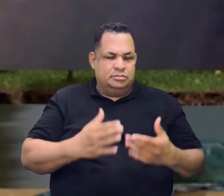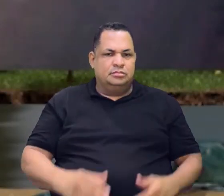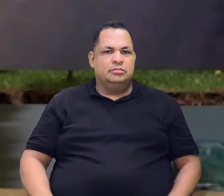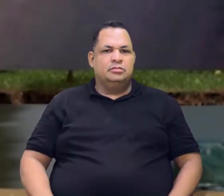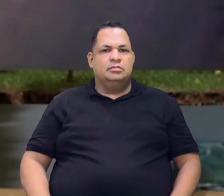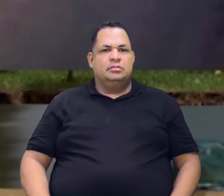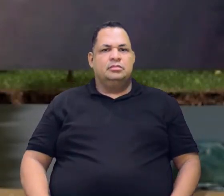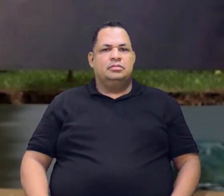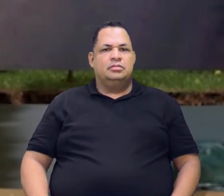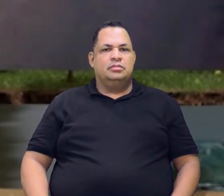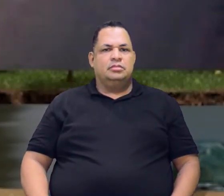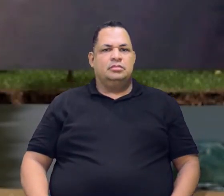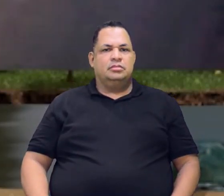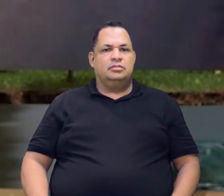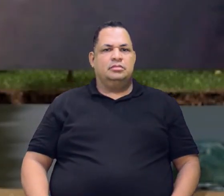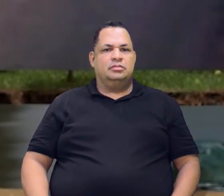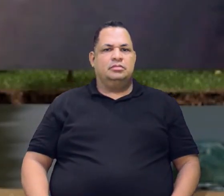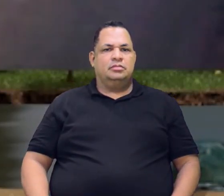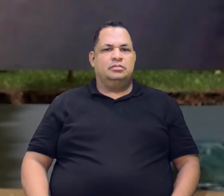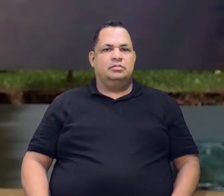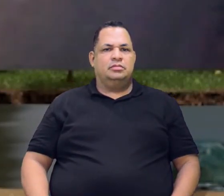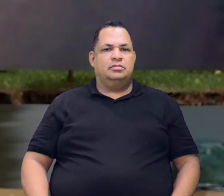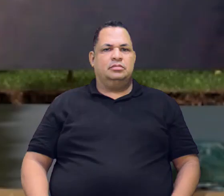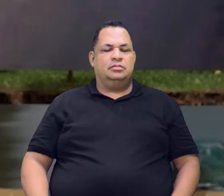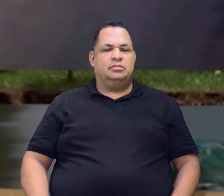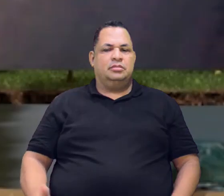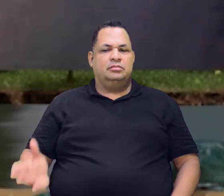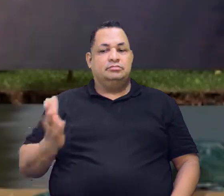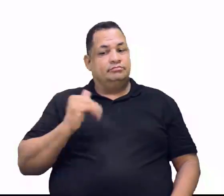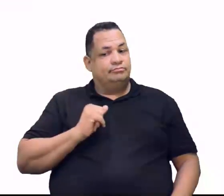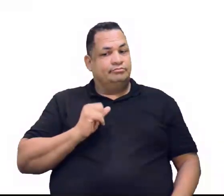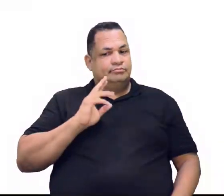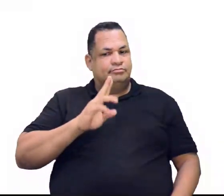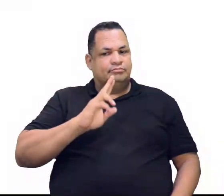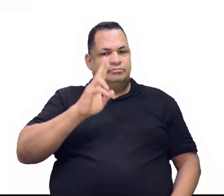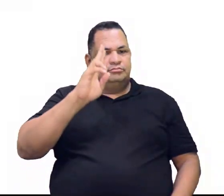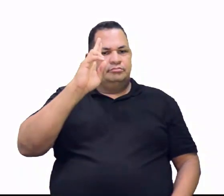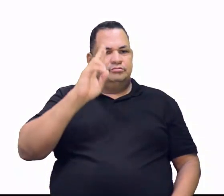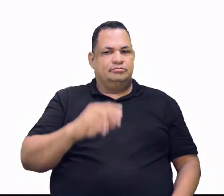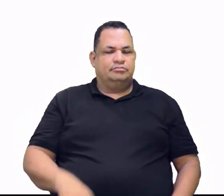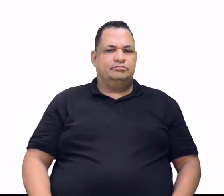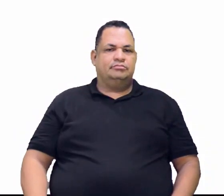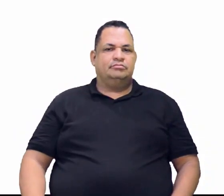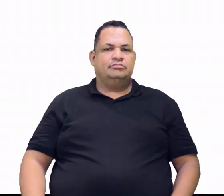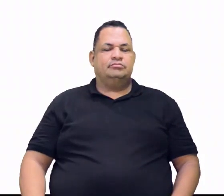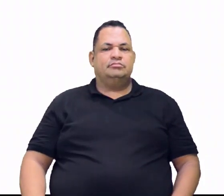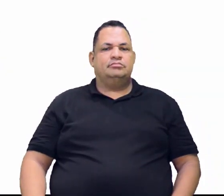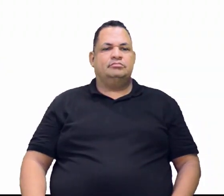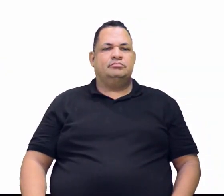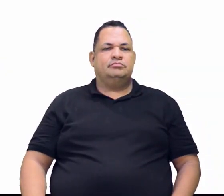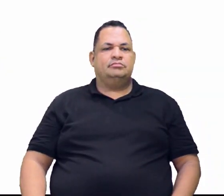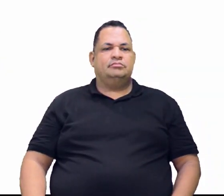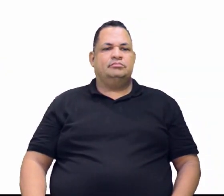muito louco. Muito louco mesmo. Vamos lá. Vamos na sequência aqui. Então,